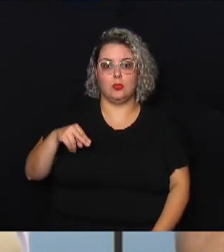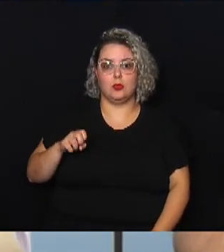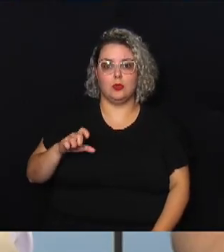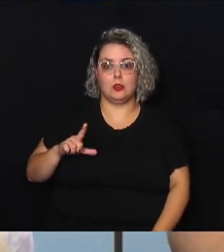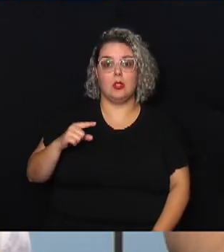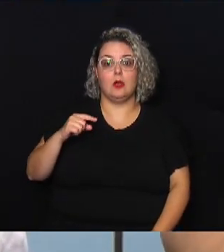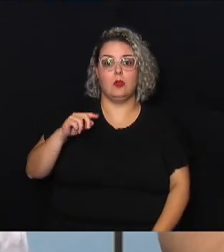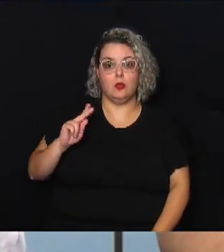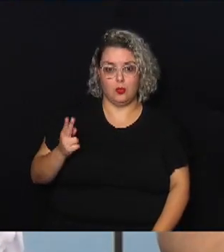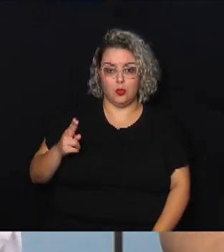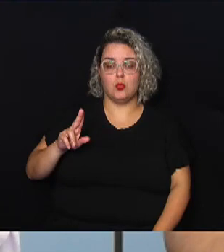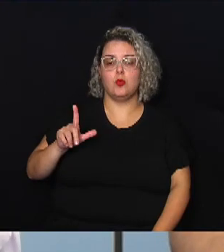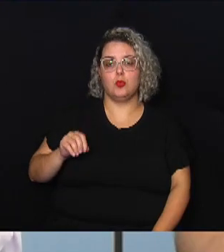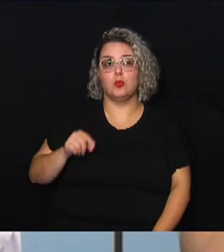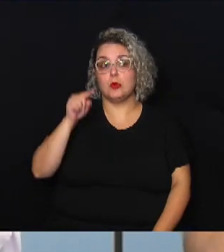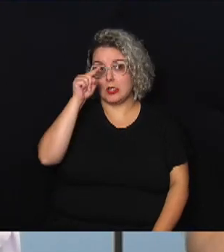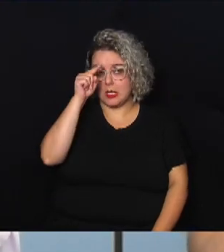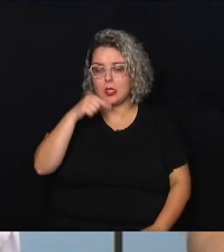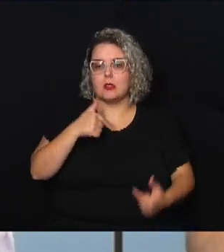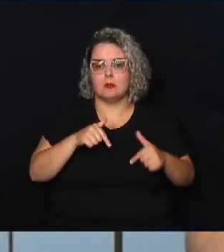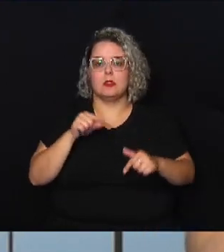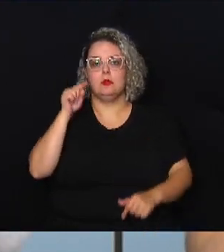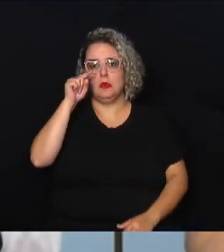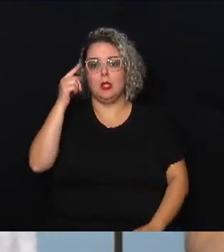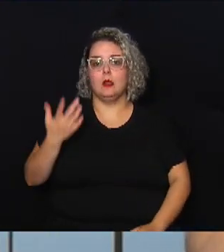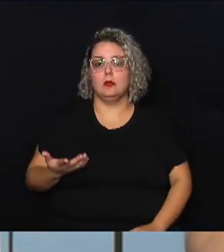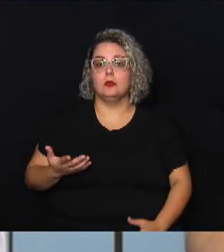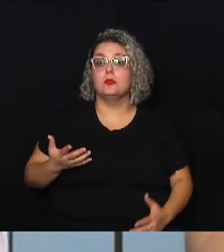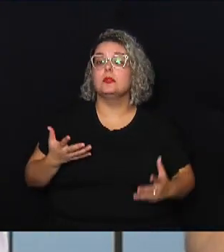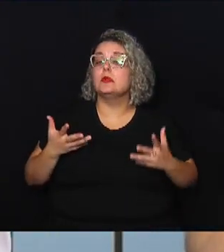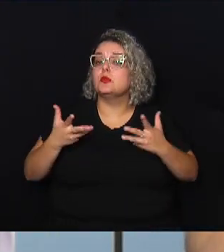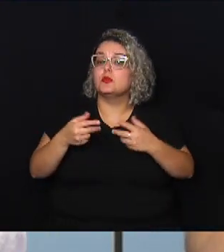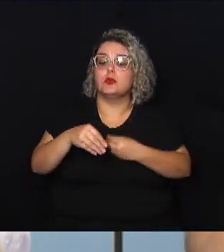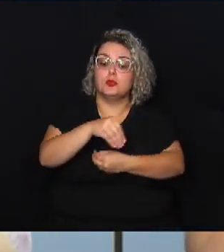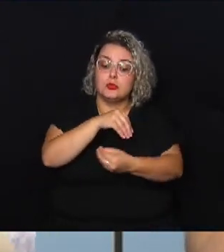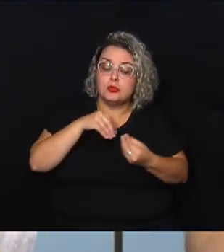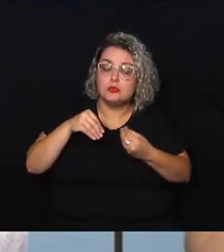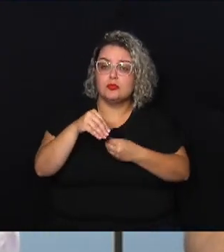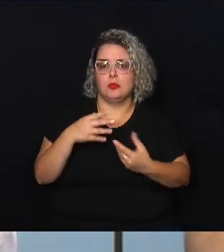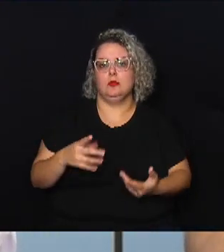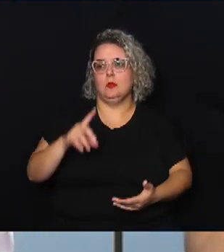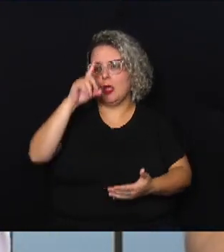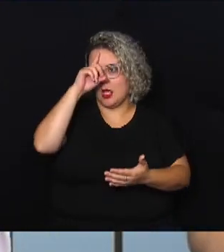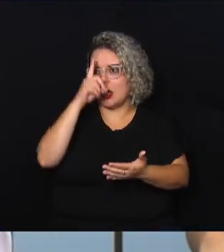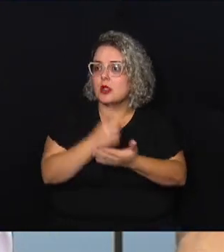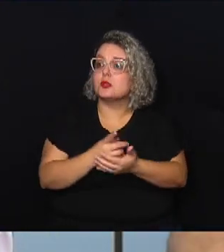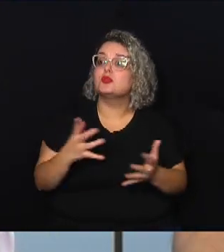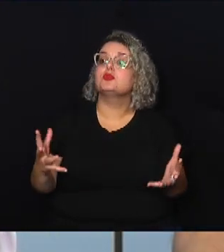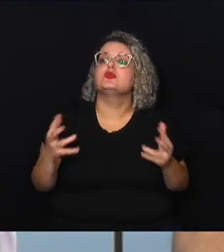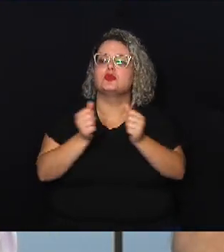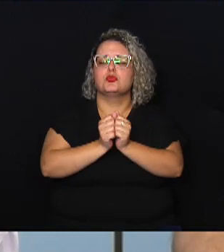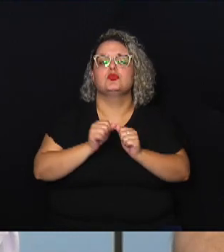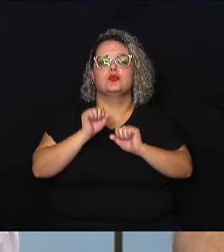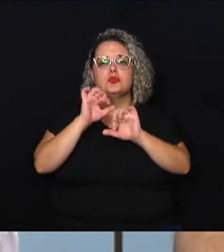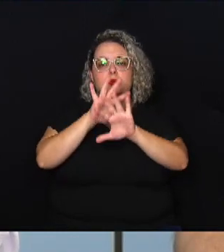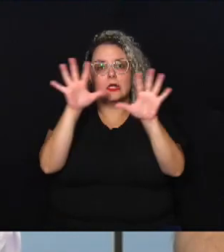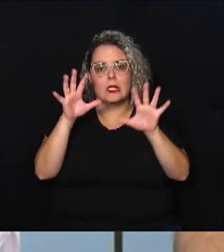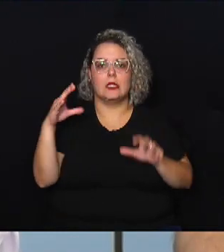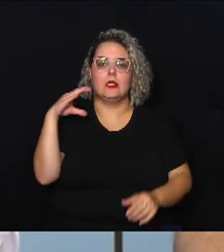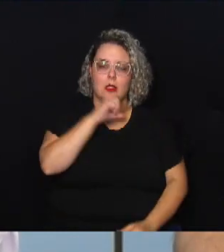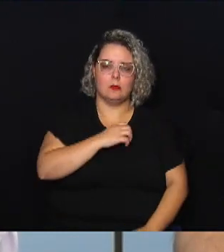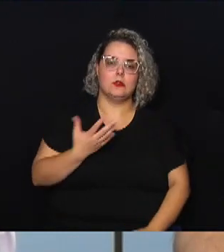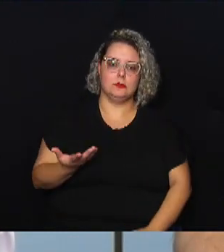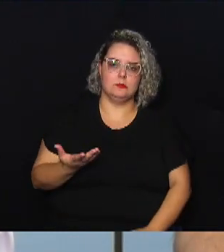região também está trabalhando lá então todo mundo envolvido para que as decisões sejam tomadas de forma mais rápida e